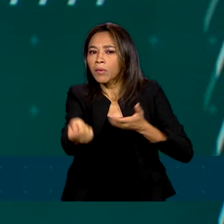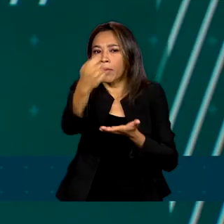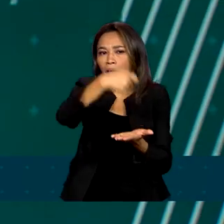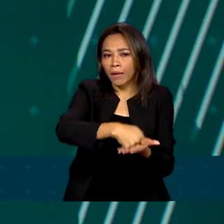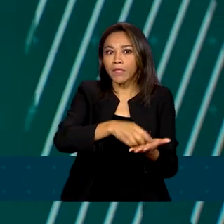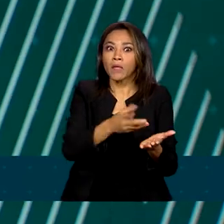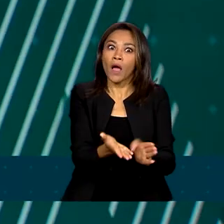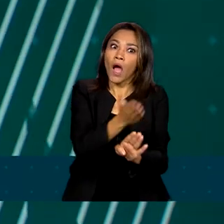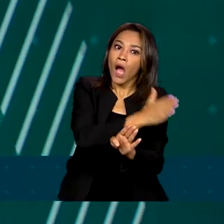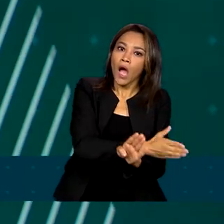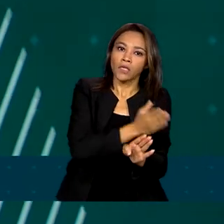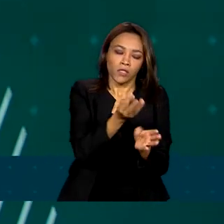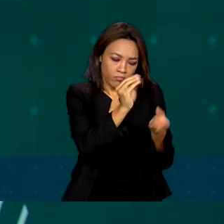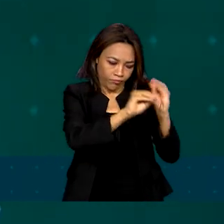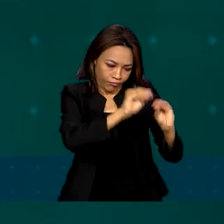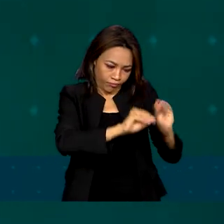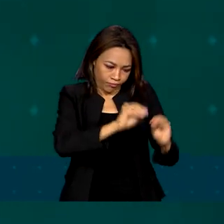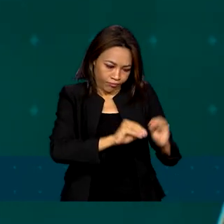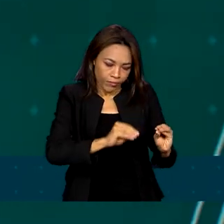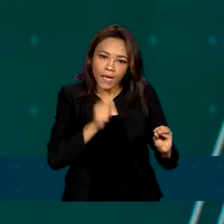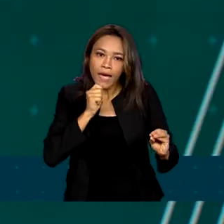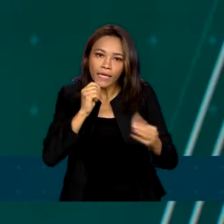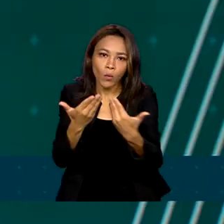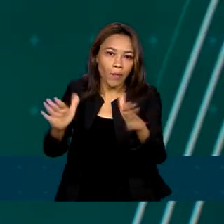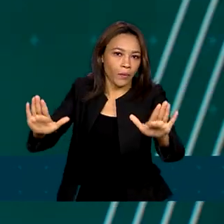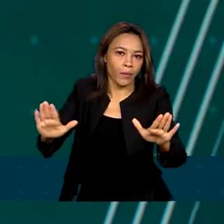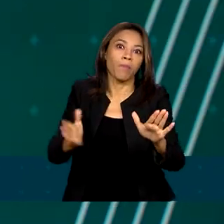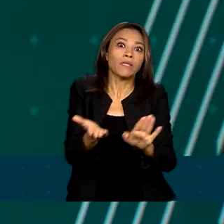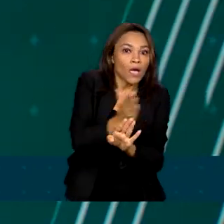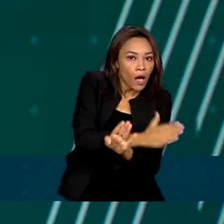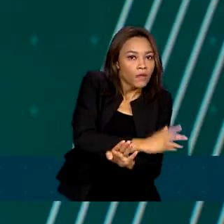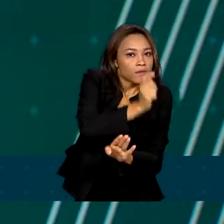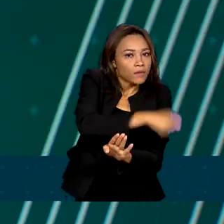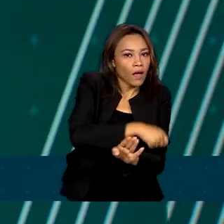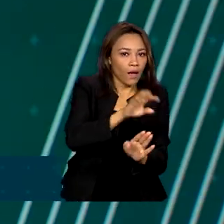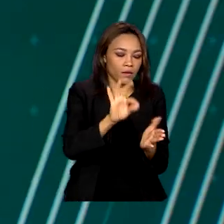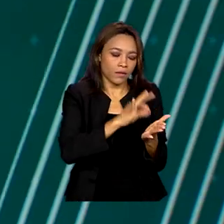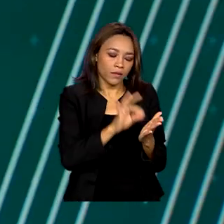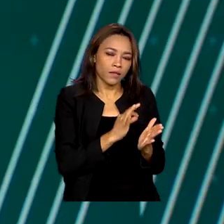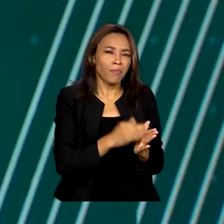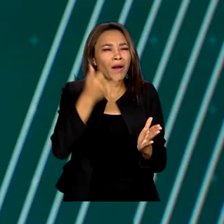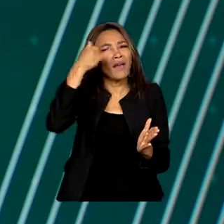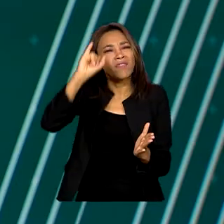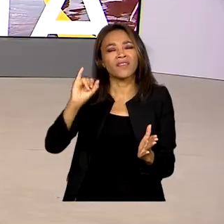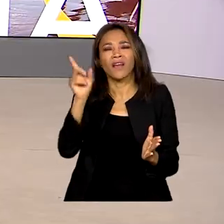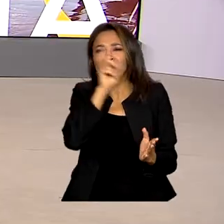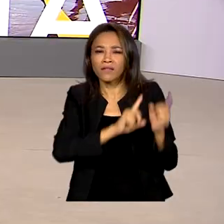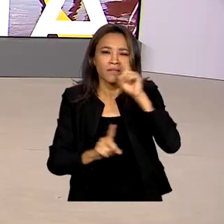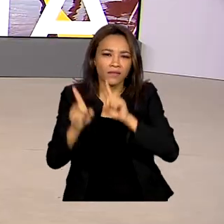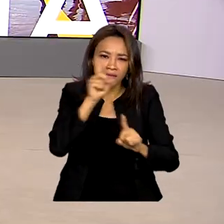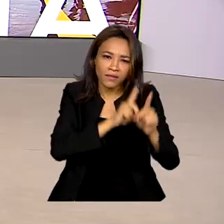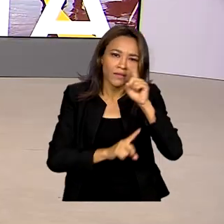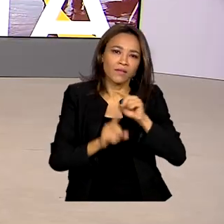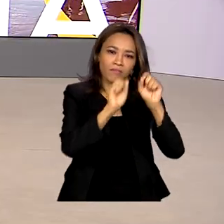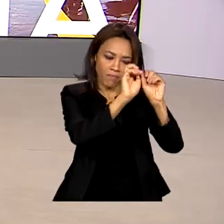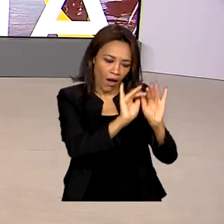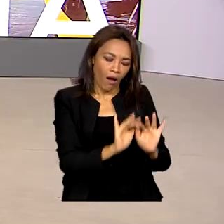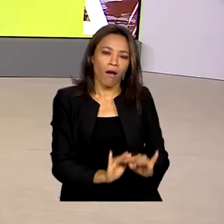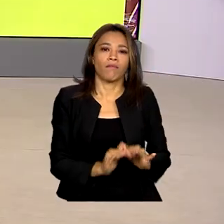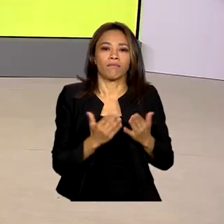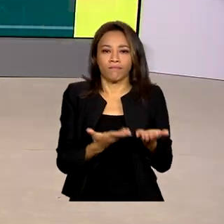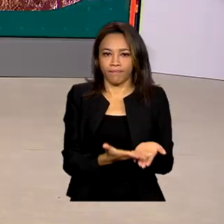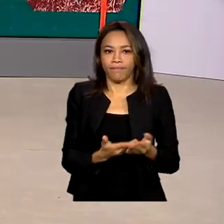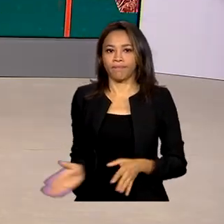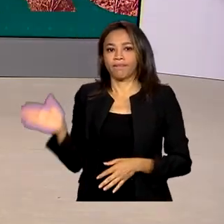-preenchida já na abertura do prazo. Essa modalidade reduz a possibilidade de erros na declaração. O